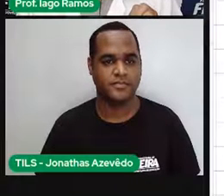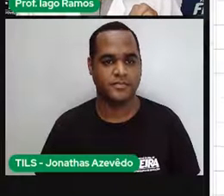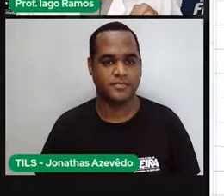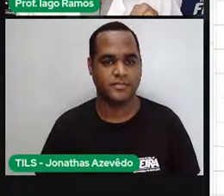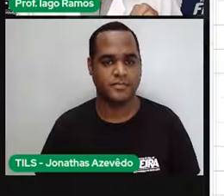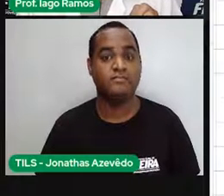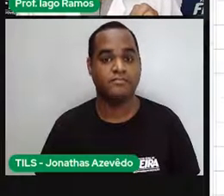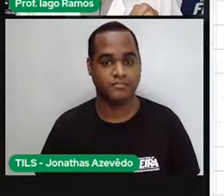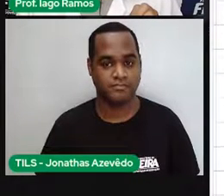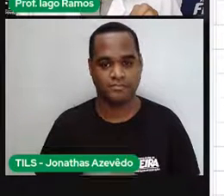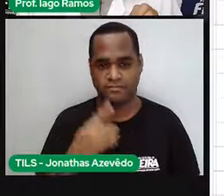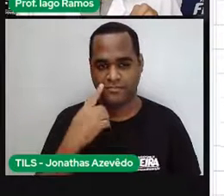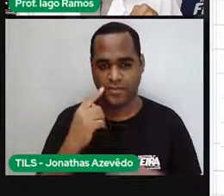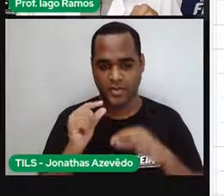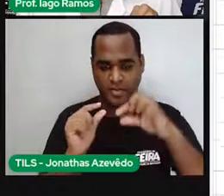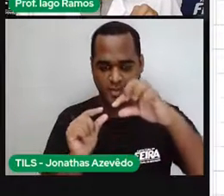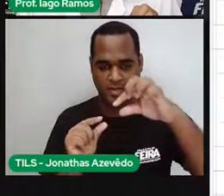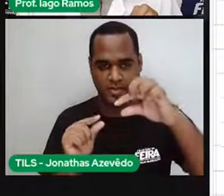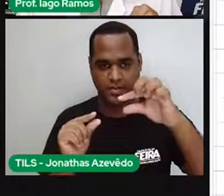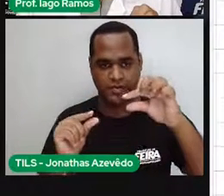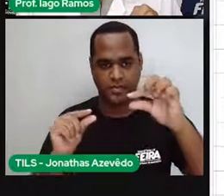Vou botar ele aqui.